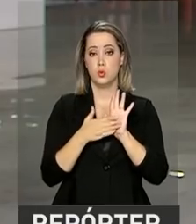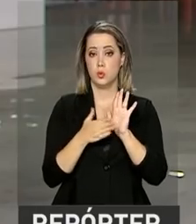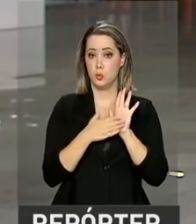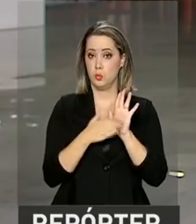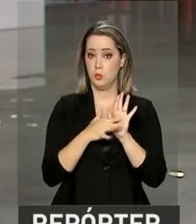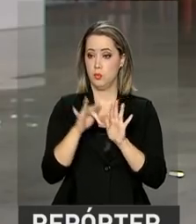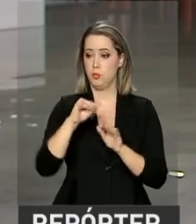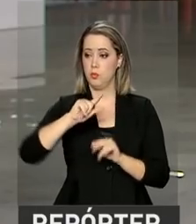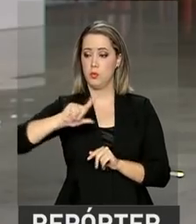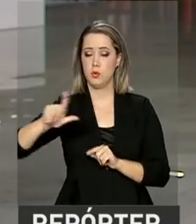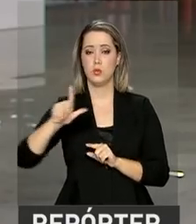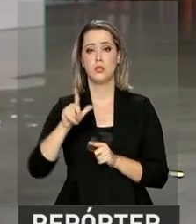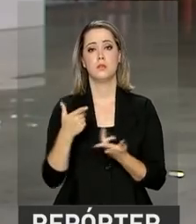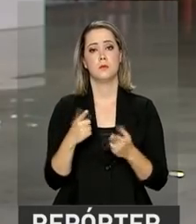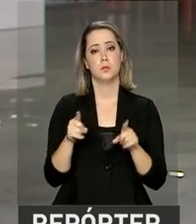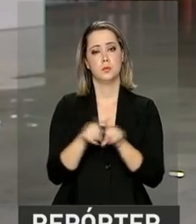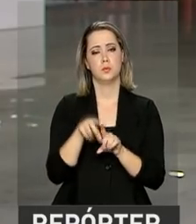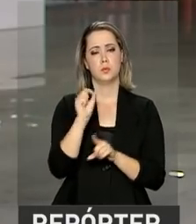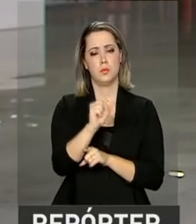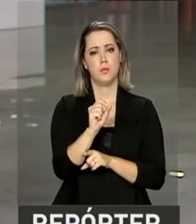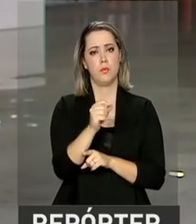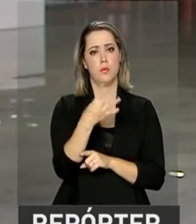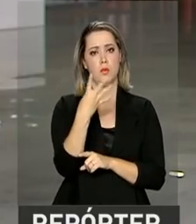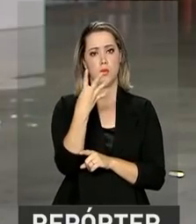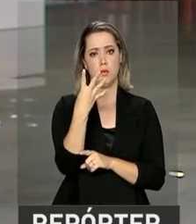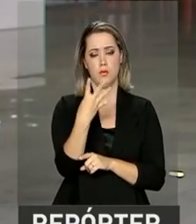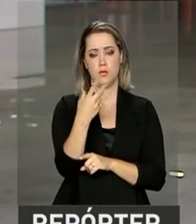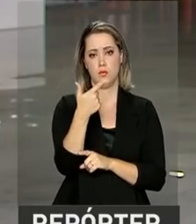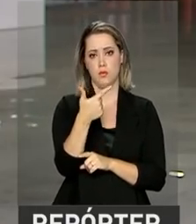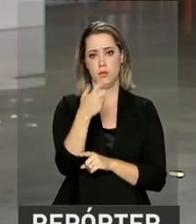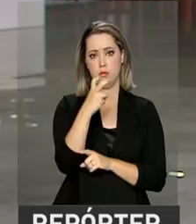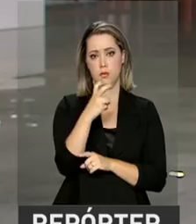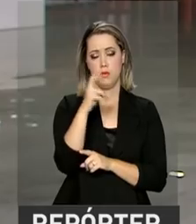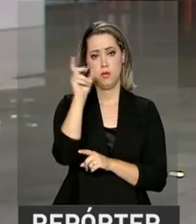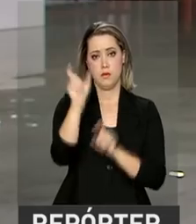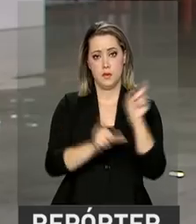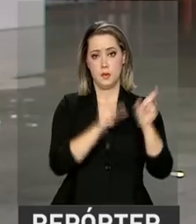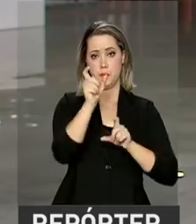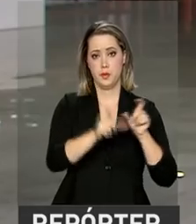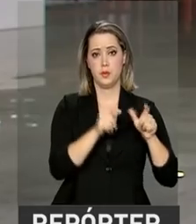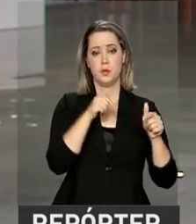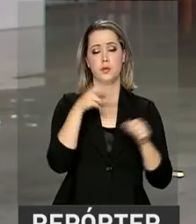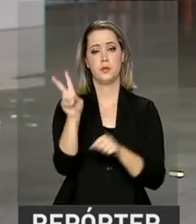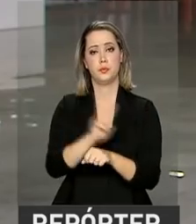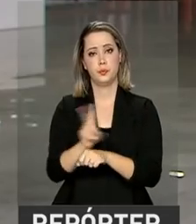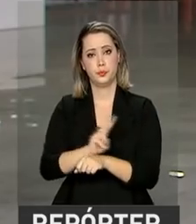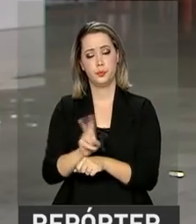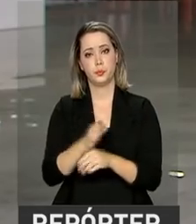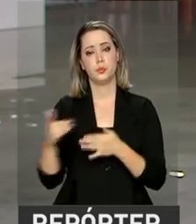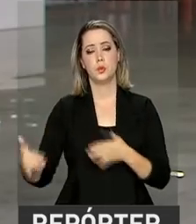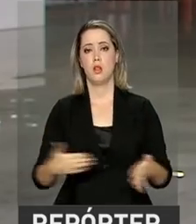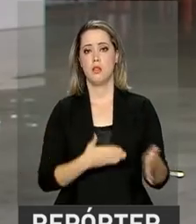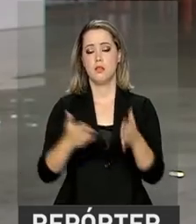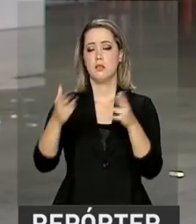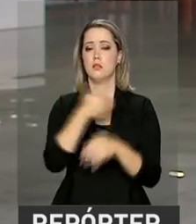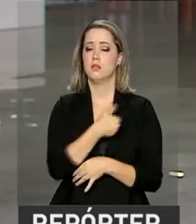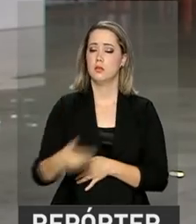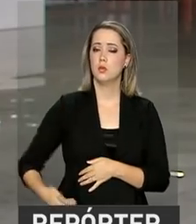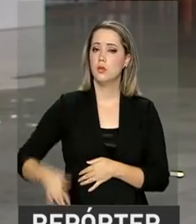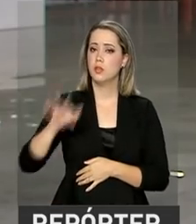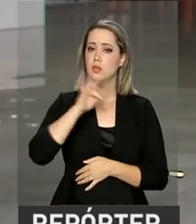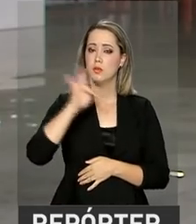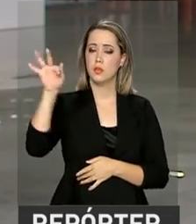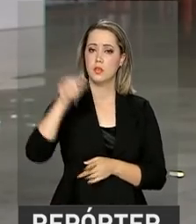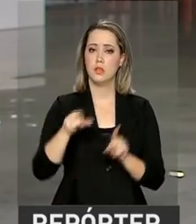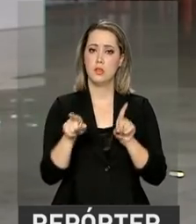Legislativa do Estado. Os 425 agentes vão patrulhar as rodovias federais que cortam o